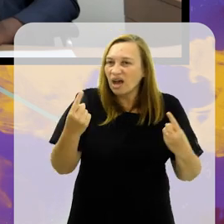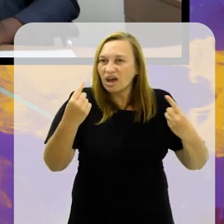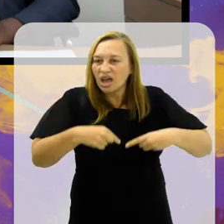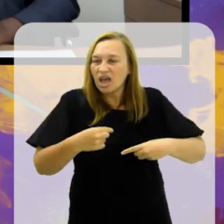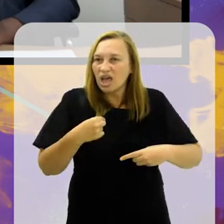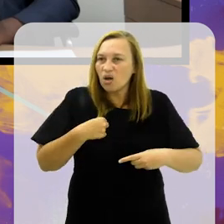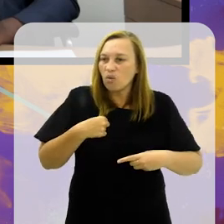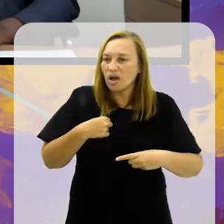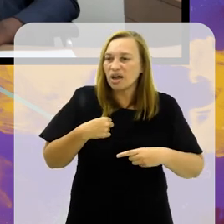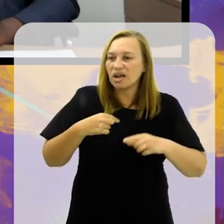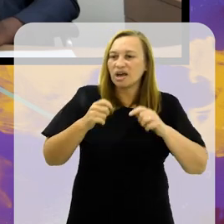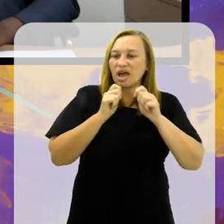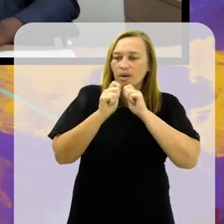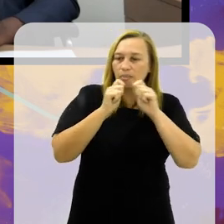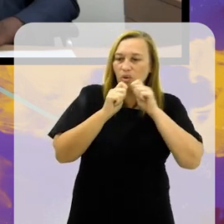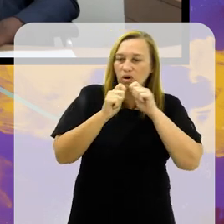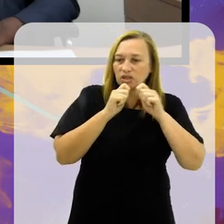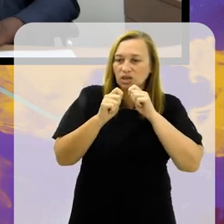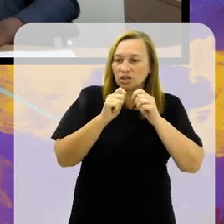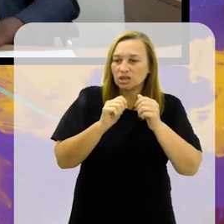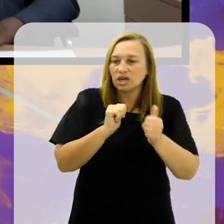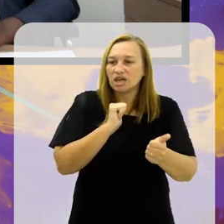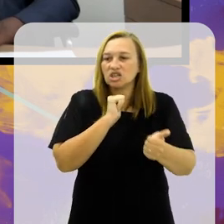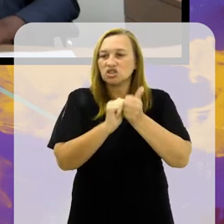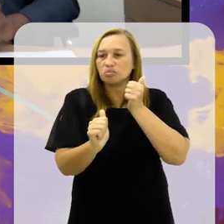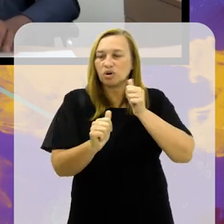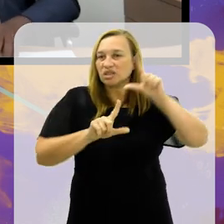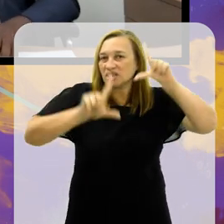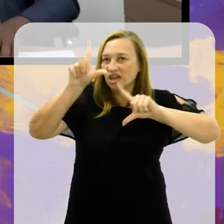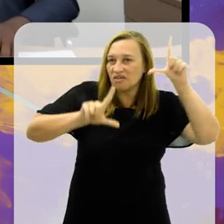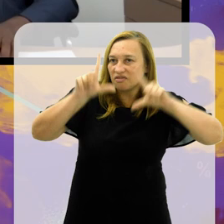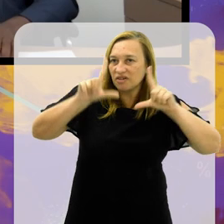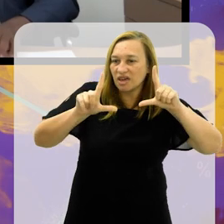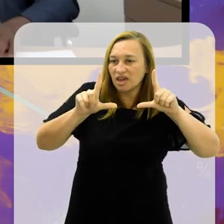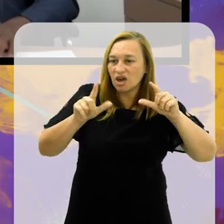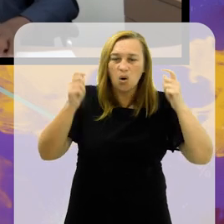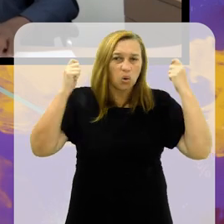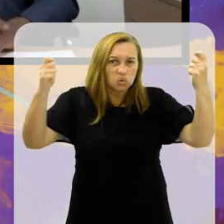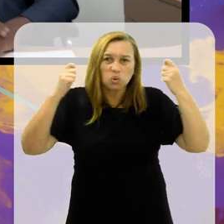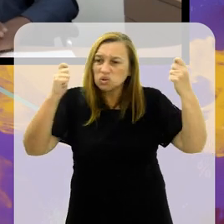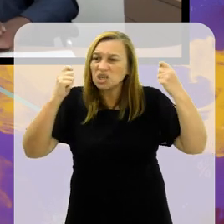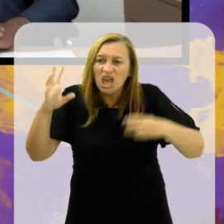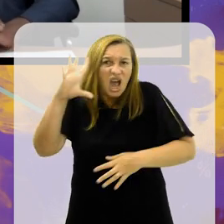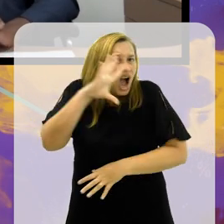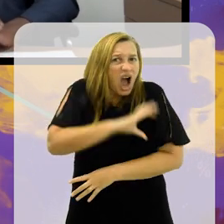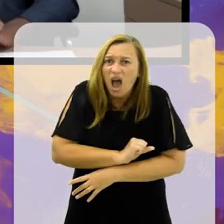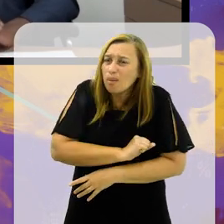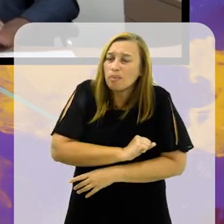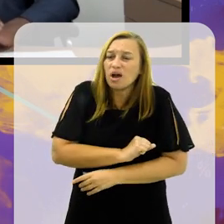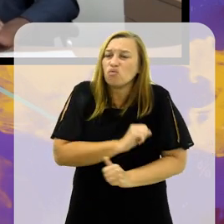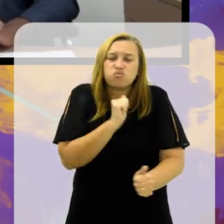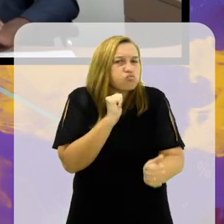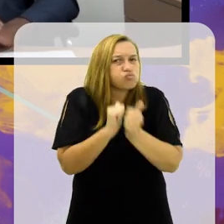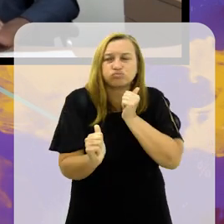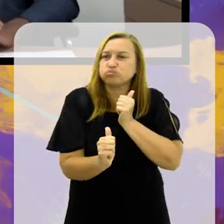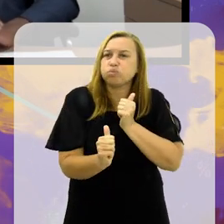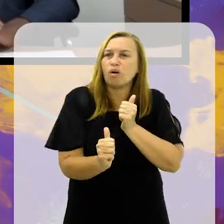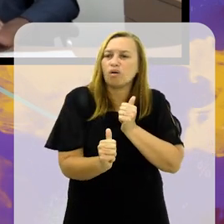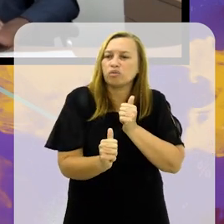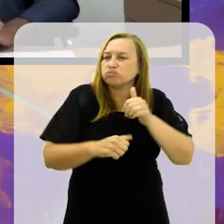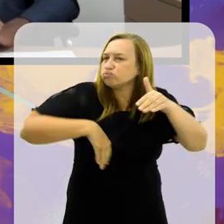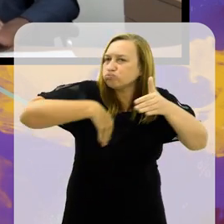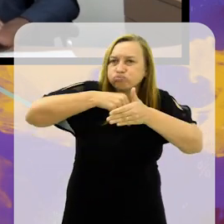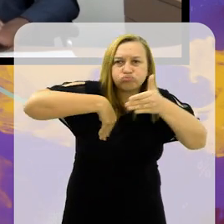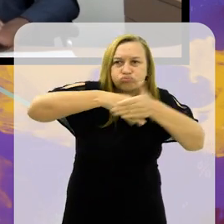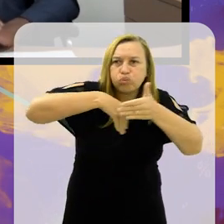repórter do Sport TV. E é uma torcida apaixonada pelo futebol. O torcedor baiano ama o futebol.